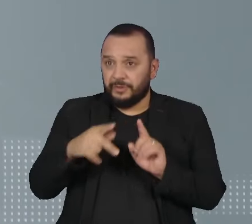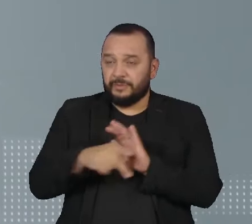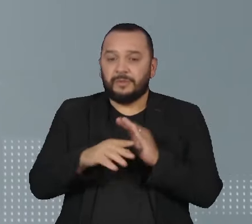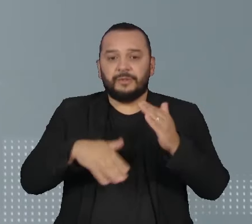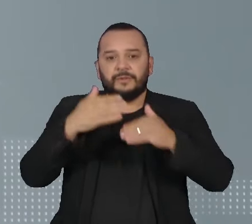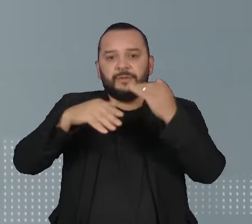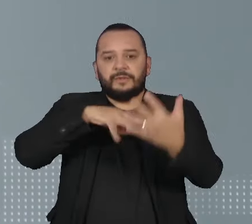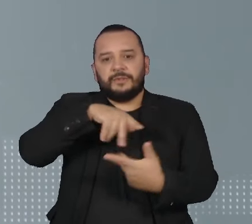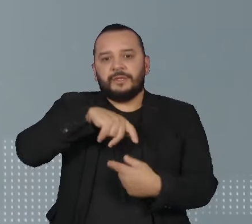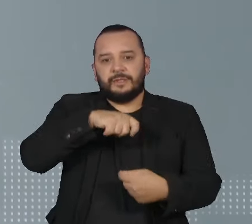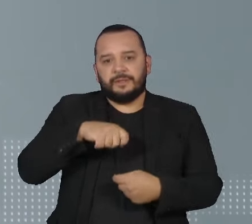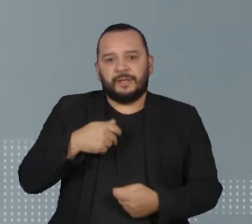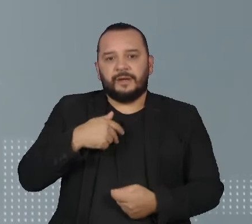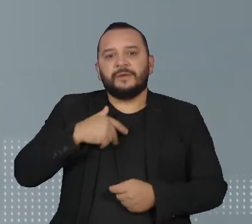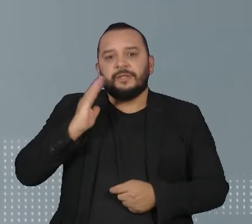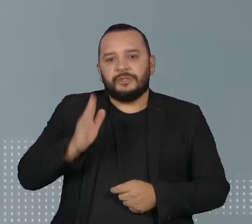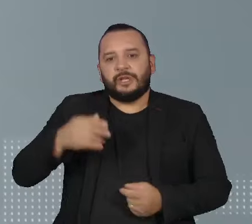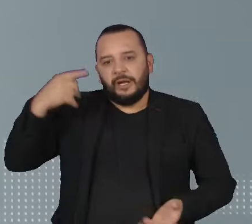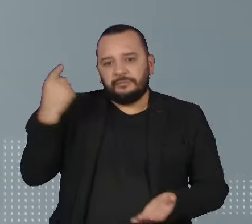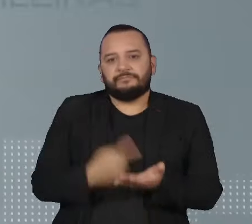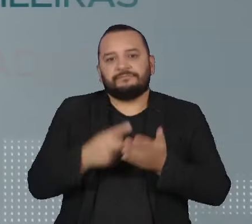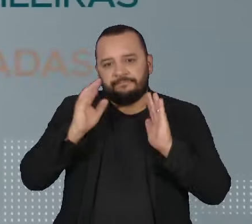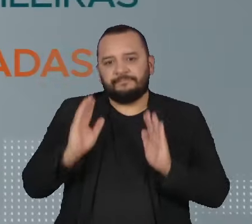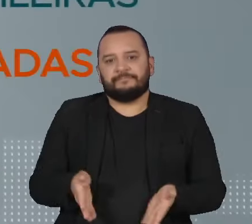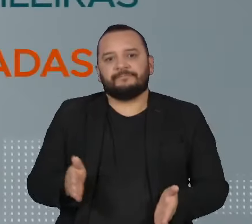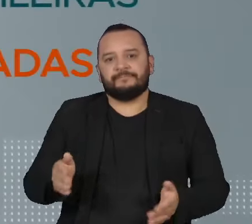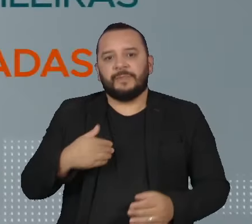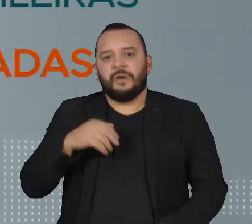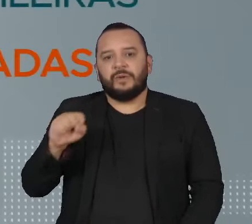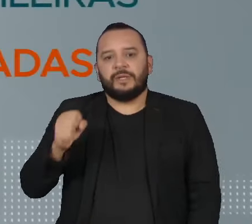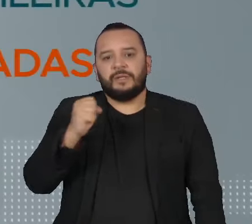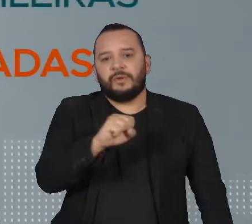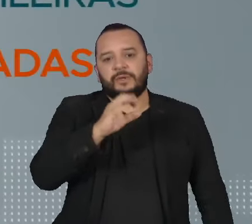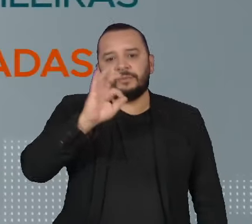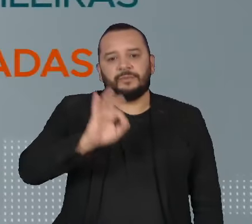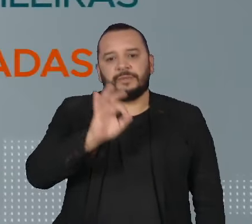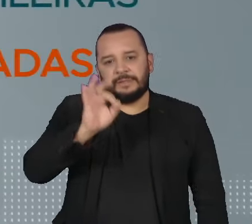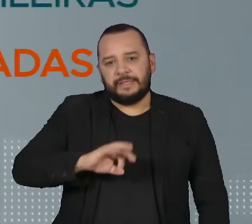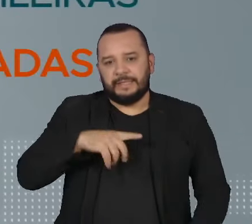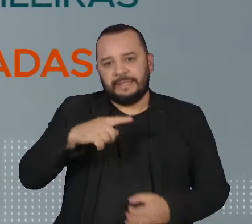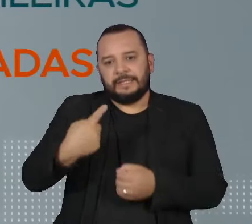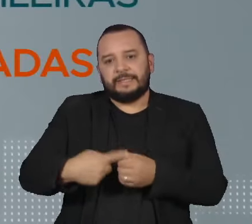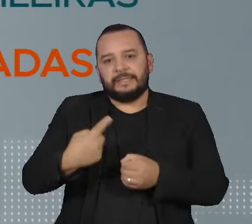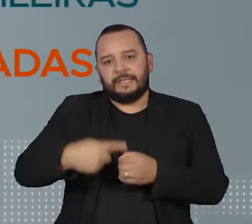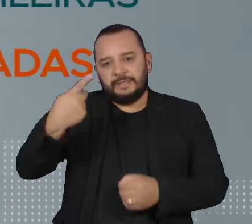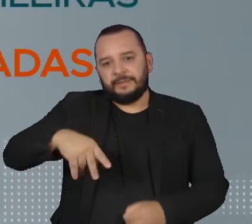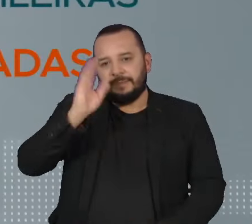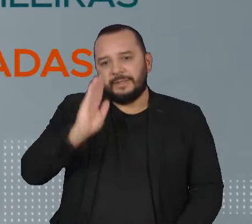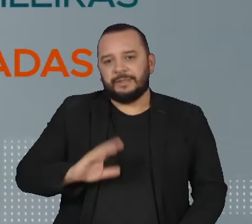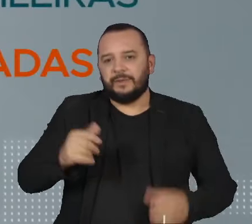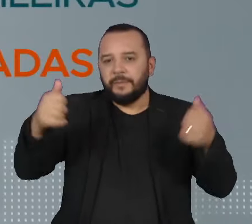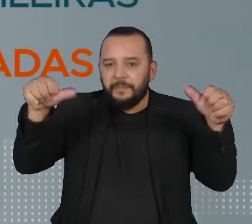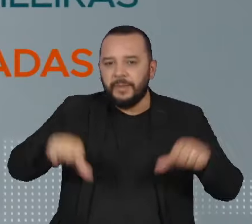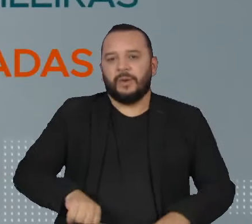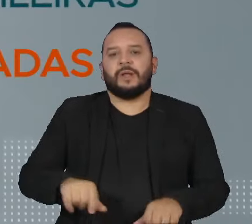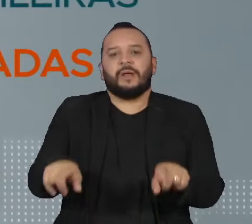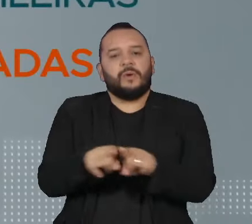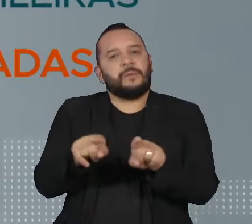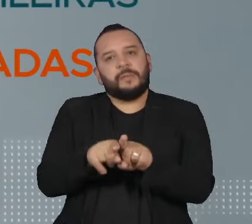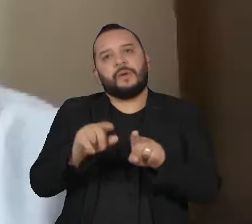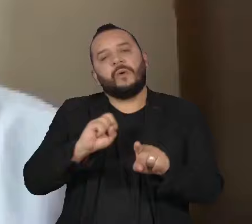Desenvolvimento Sustentável foram definidos, 88% das cidades brasileiras pioraram ou ficaram